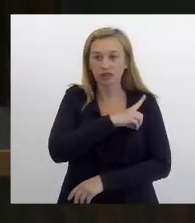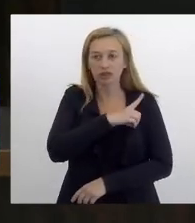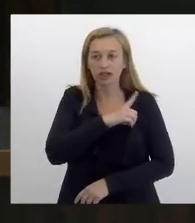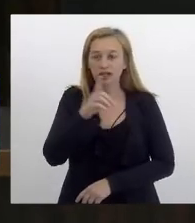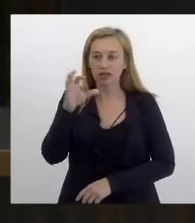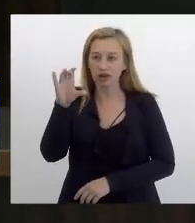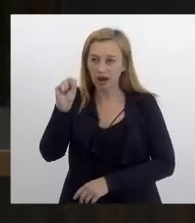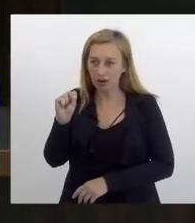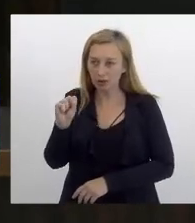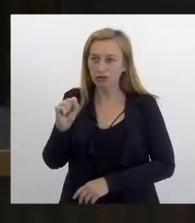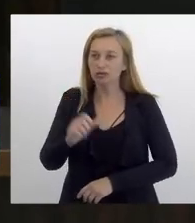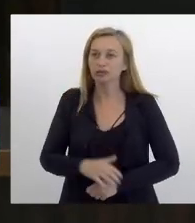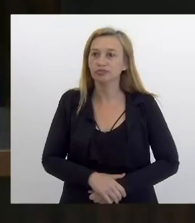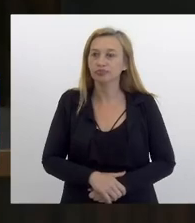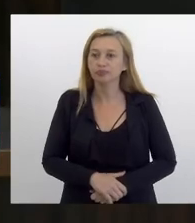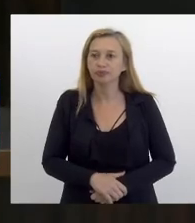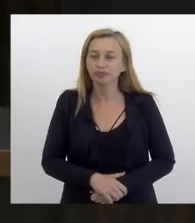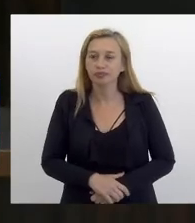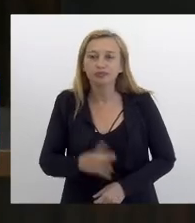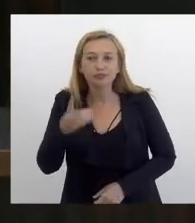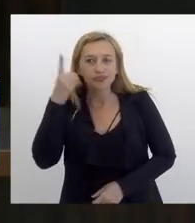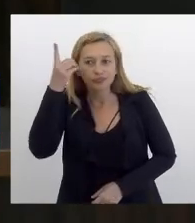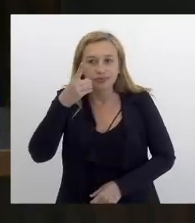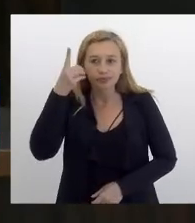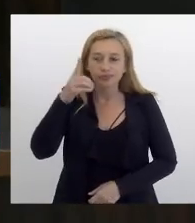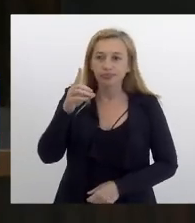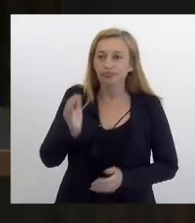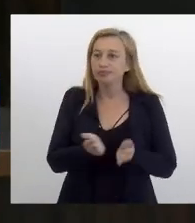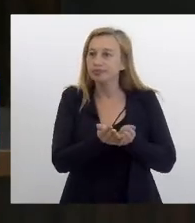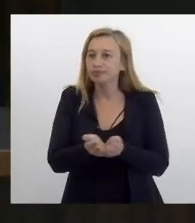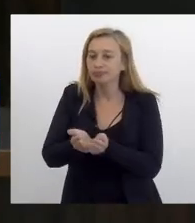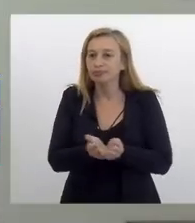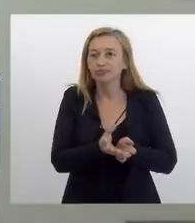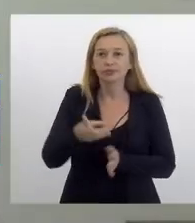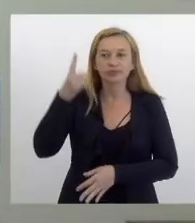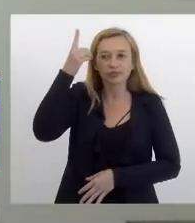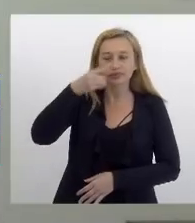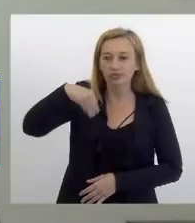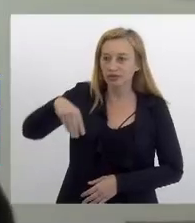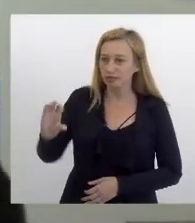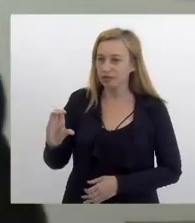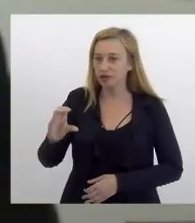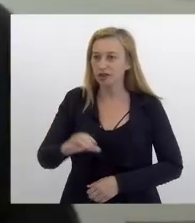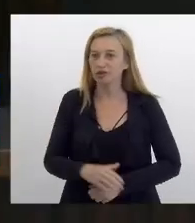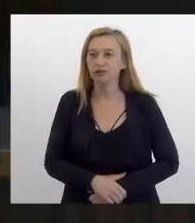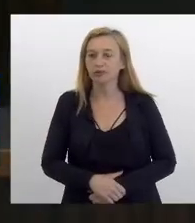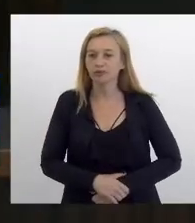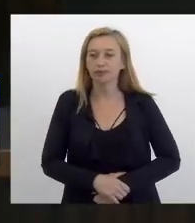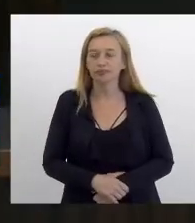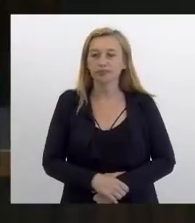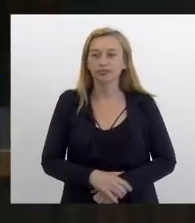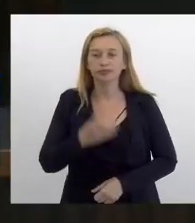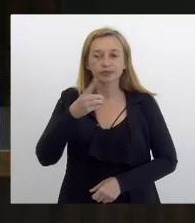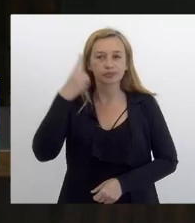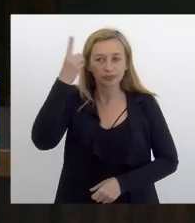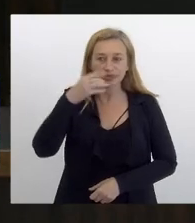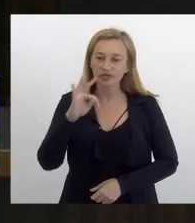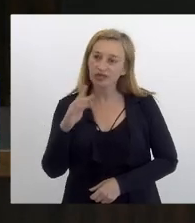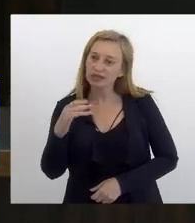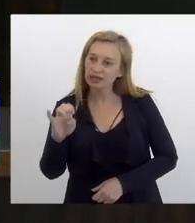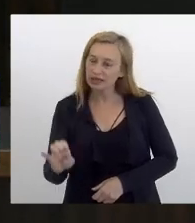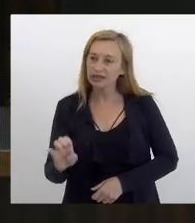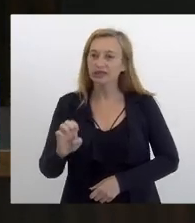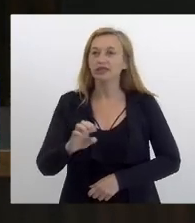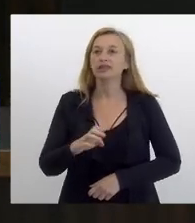Augusto, deputado Bebeto, deputado Carlos Mink, deputado Francene Mota,